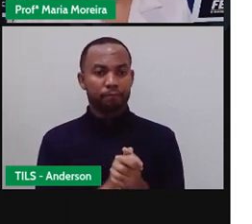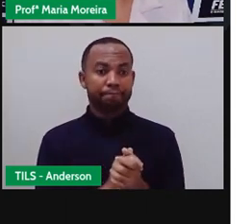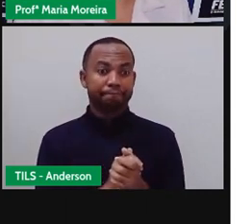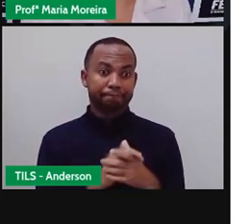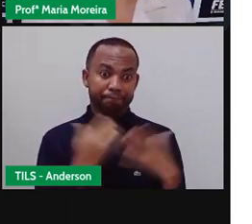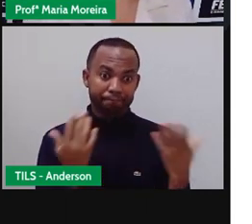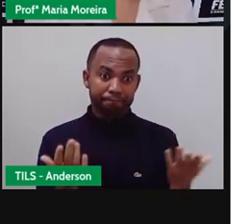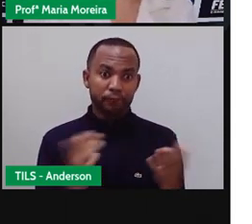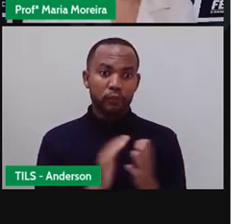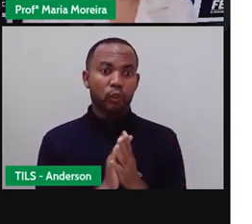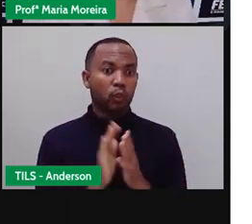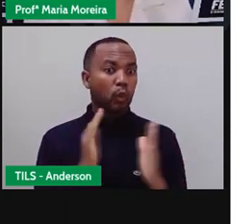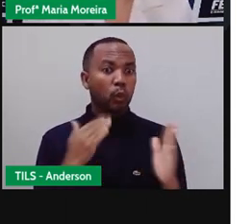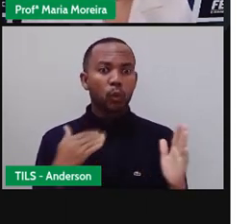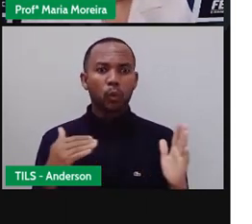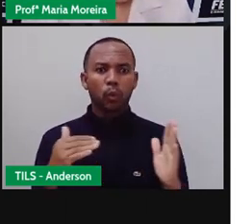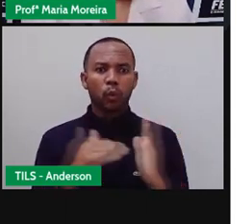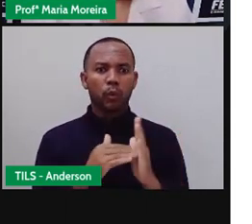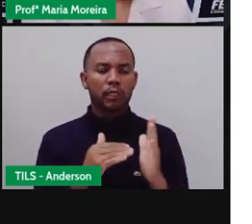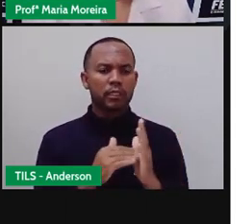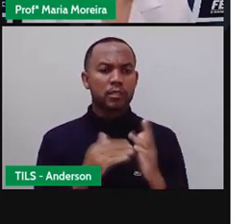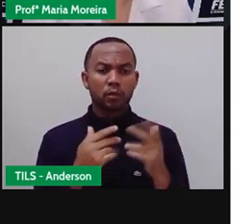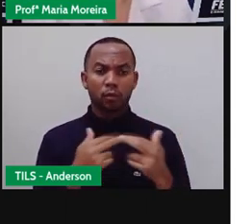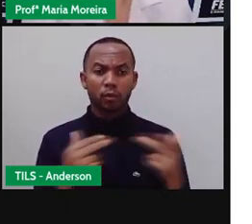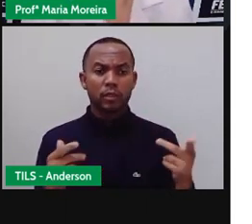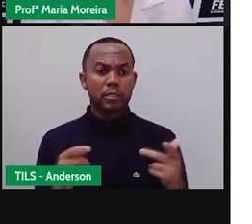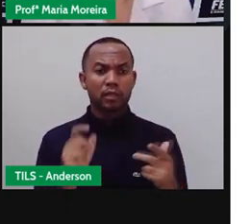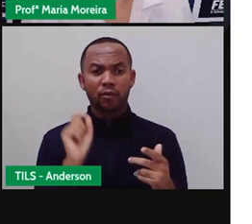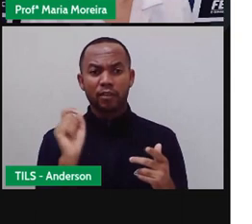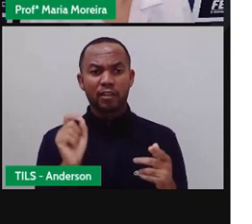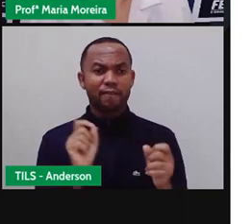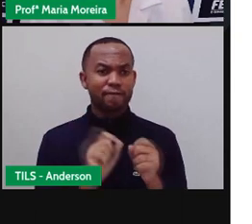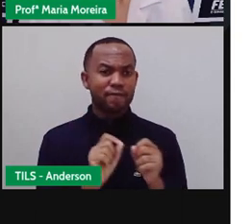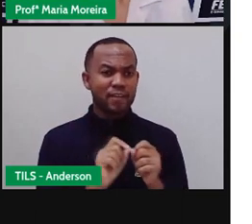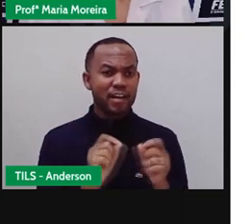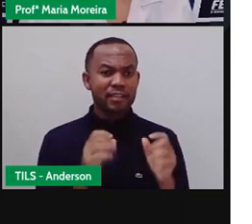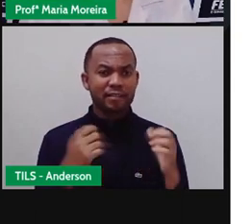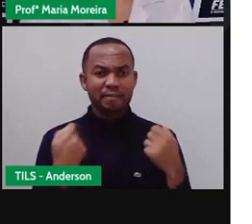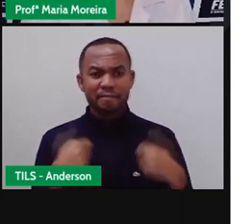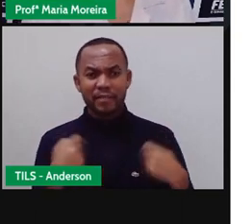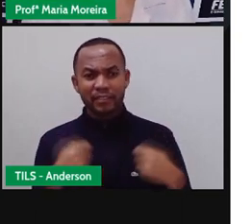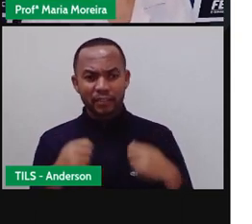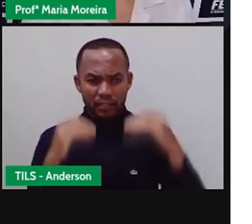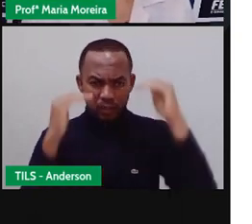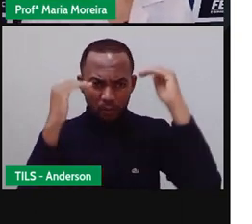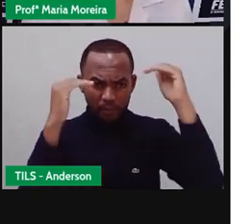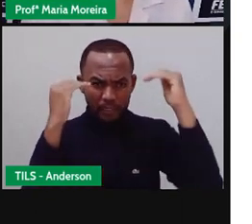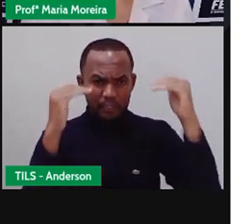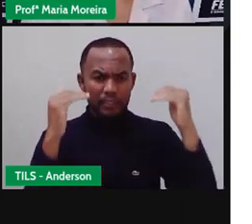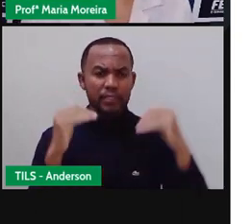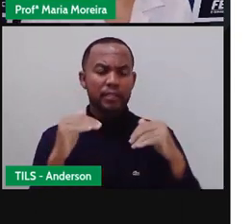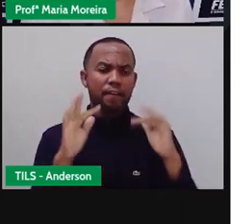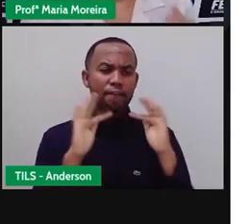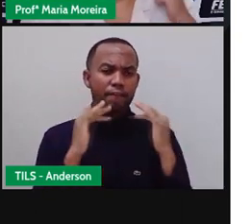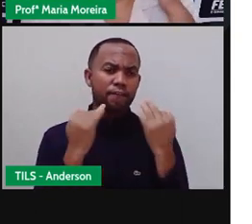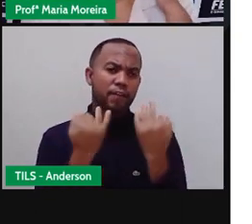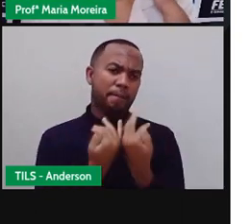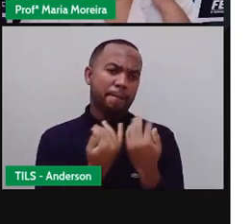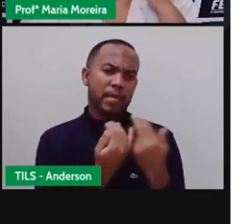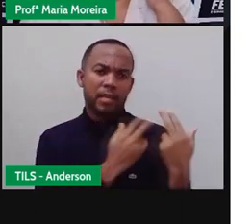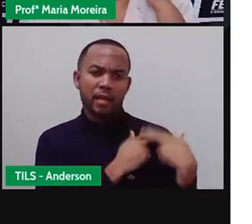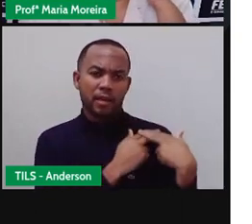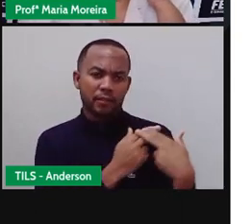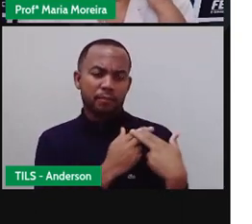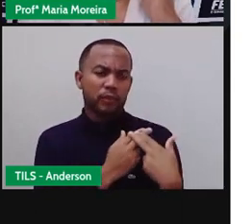Então, assim como todas as coisas que vocês fazem, não isso? A gente precisa o quê? Obedecer papai, mamãe, responsável,